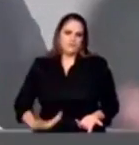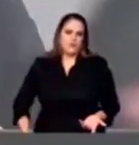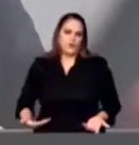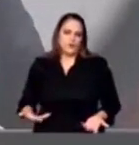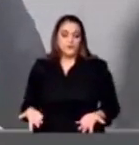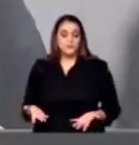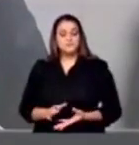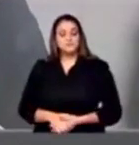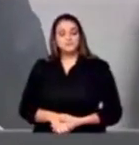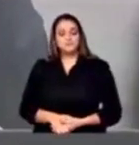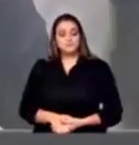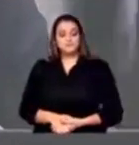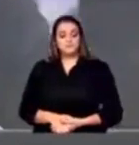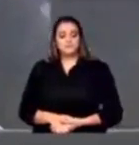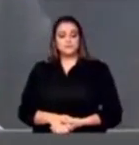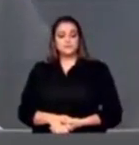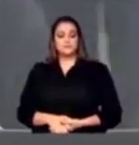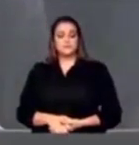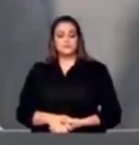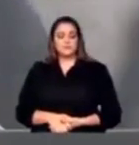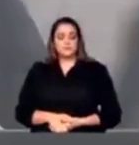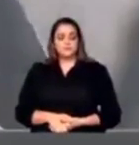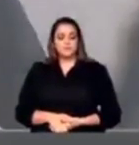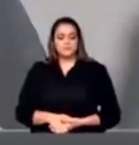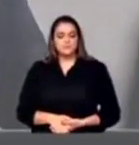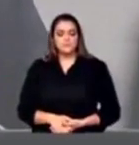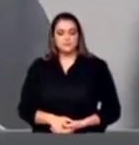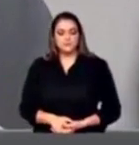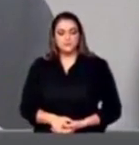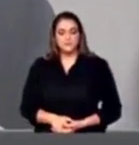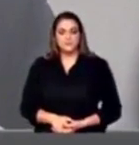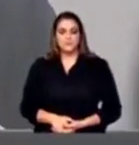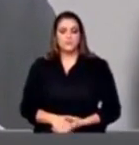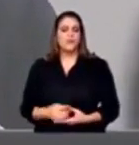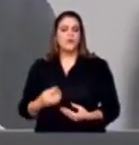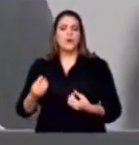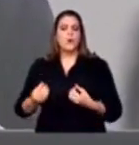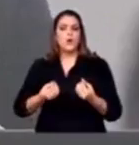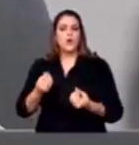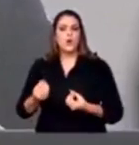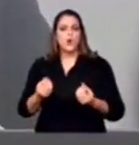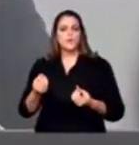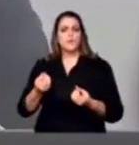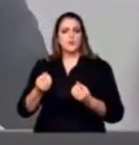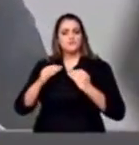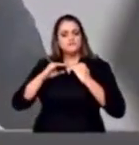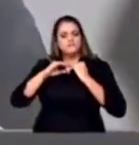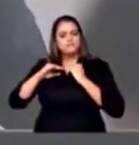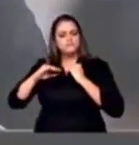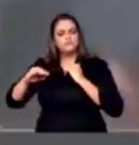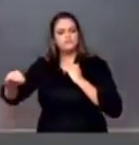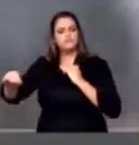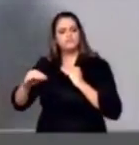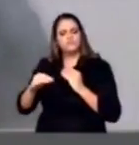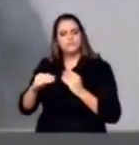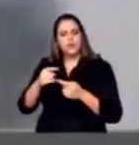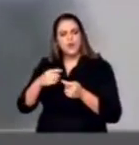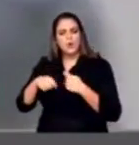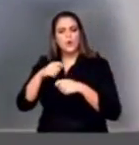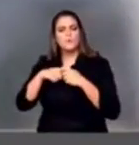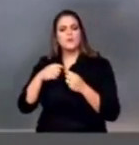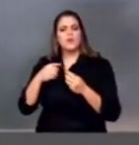um dos principais métodos para preservar essa conquista histórica da estabilidade econômica foi a